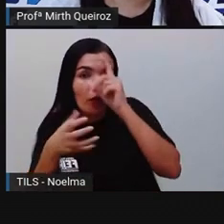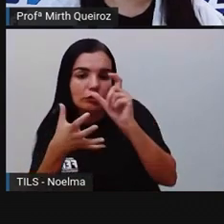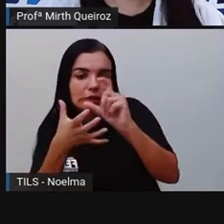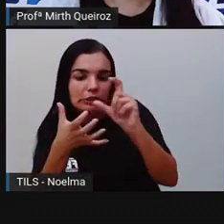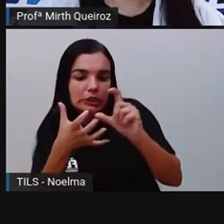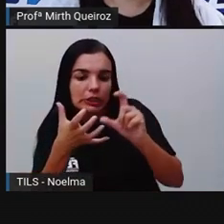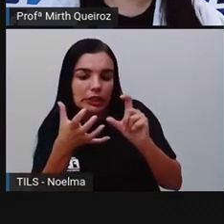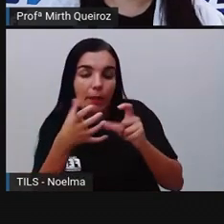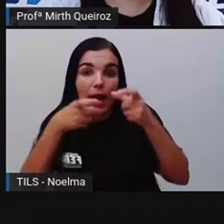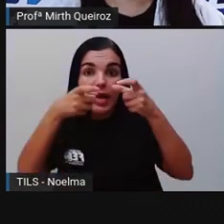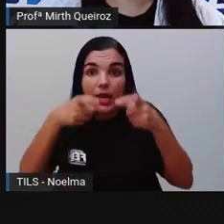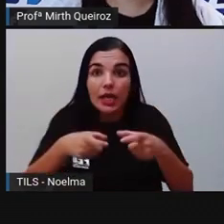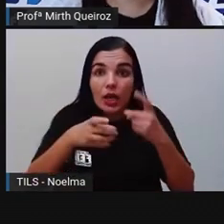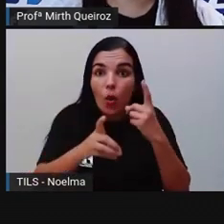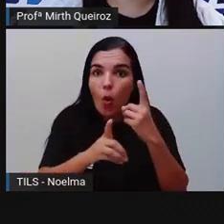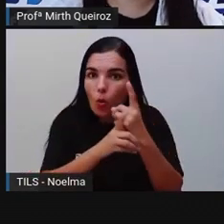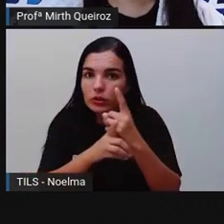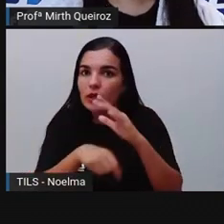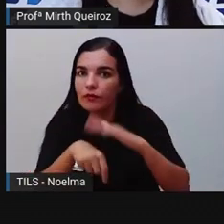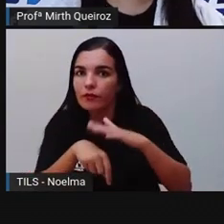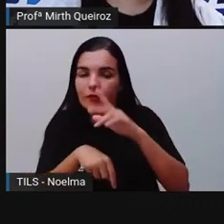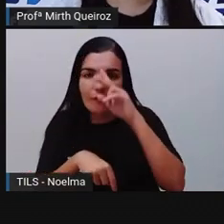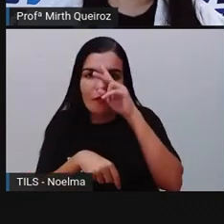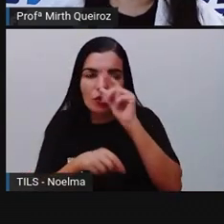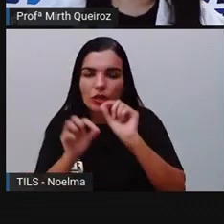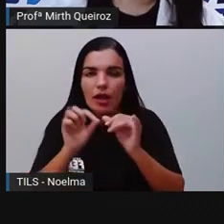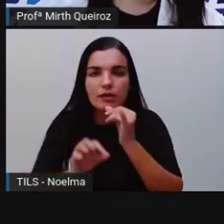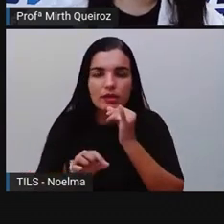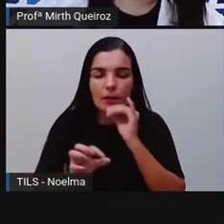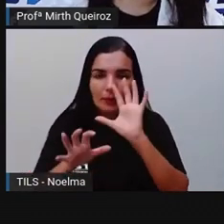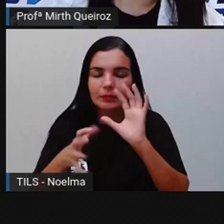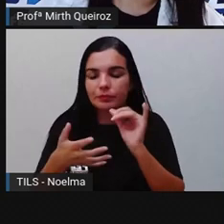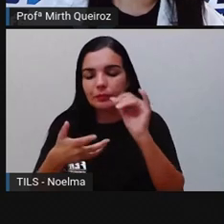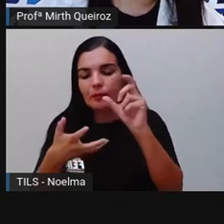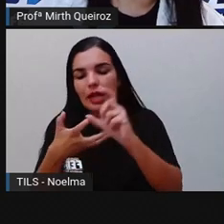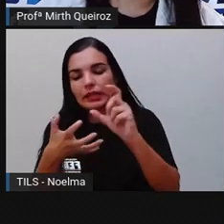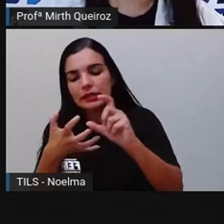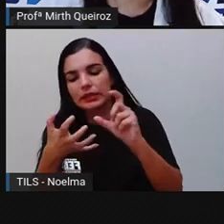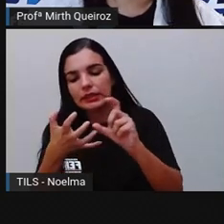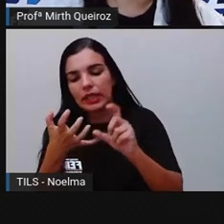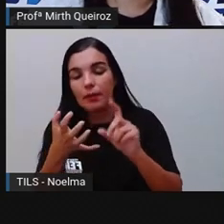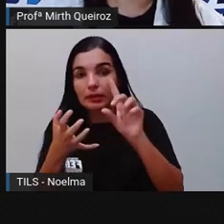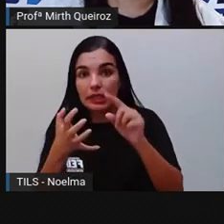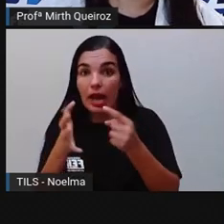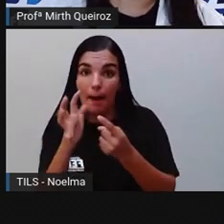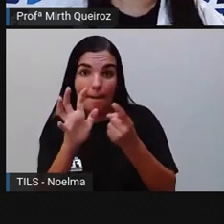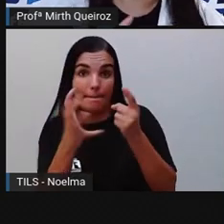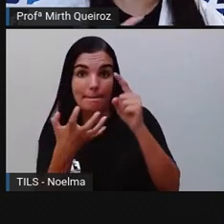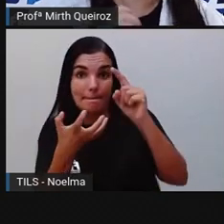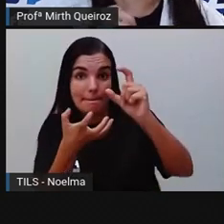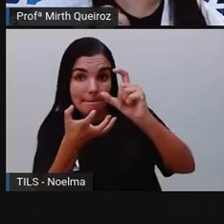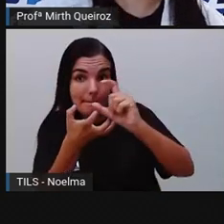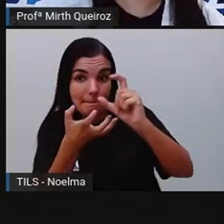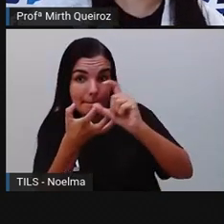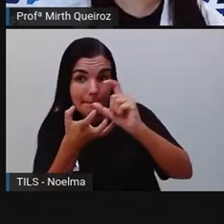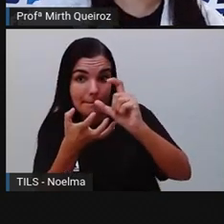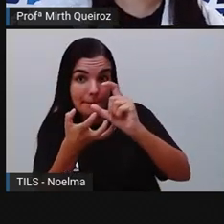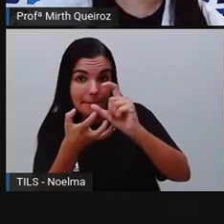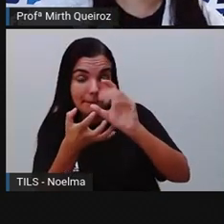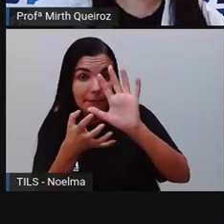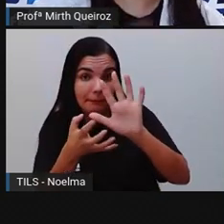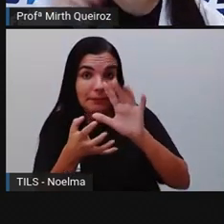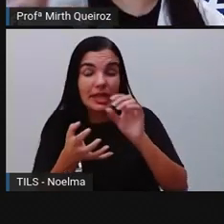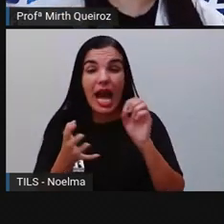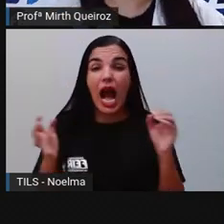sílaba, ela é a mais forte. Se essa sílaba for a primeira, a primeira, nesse caso,